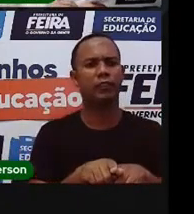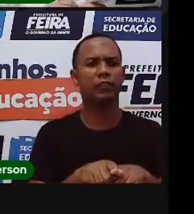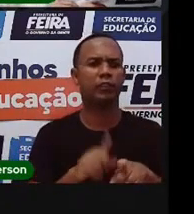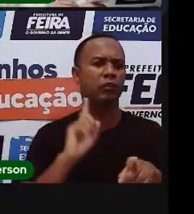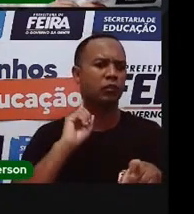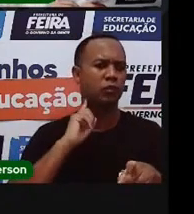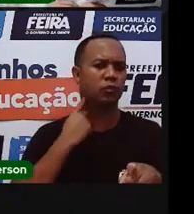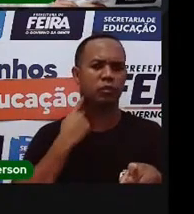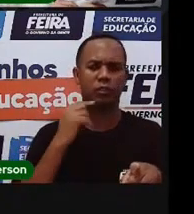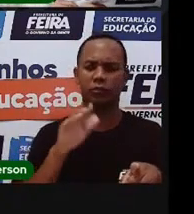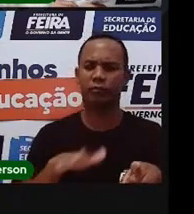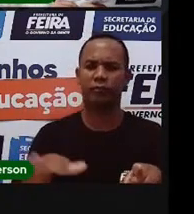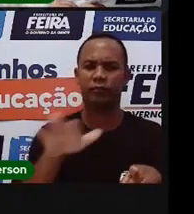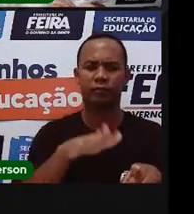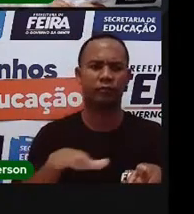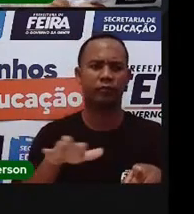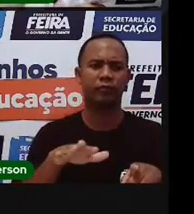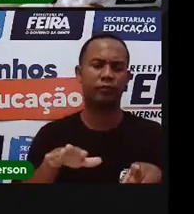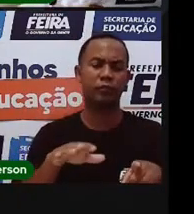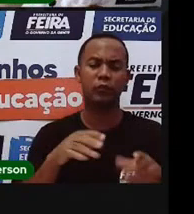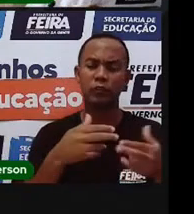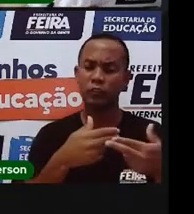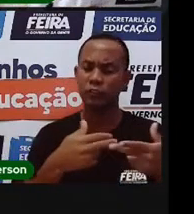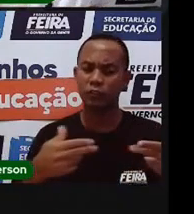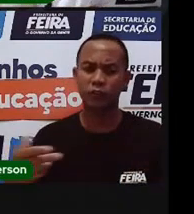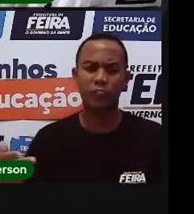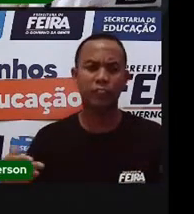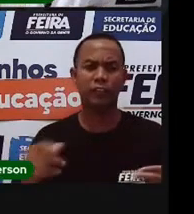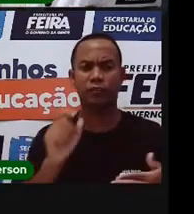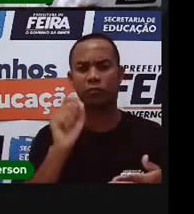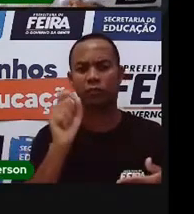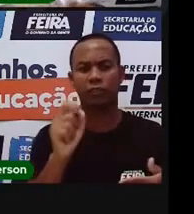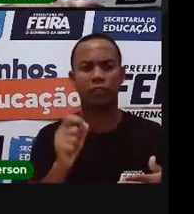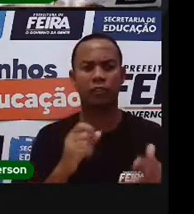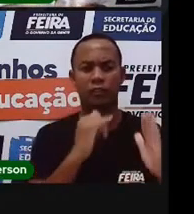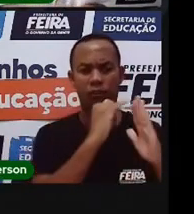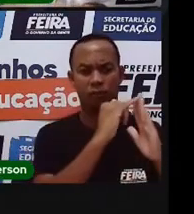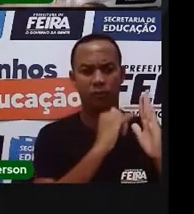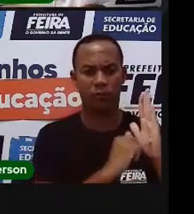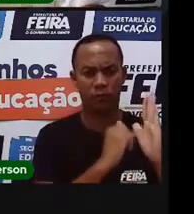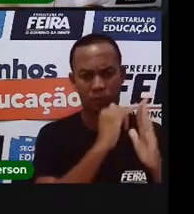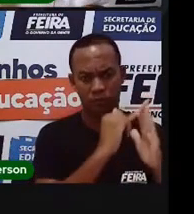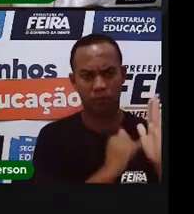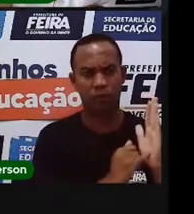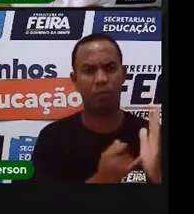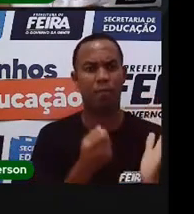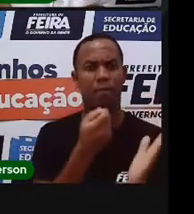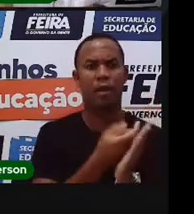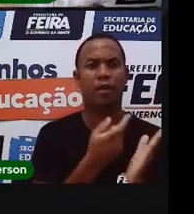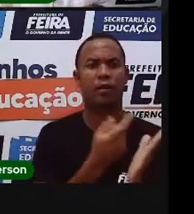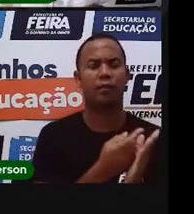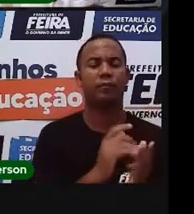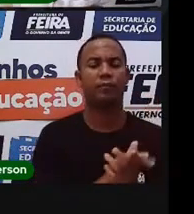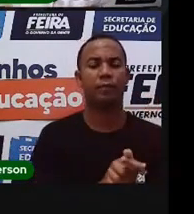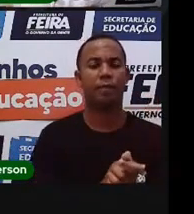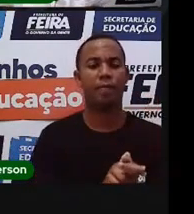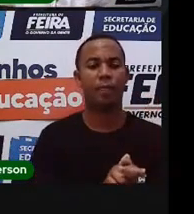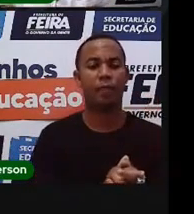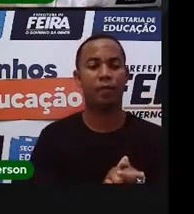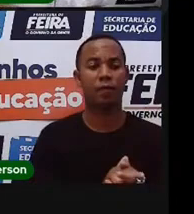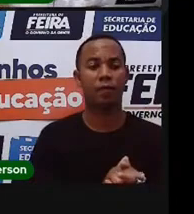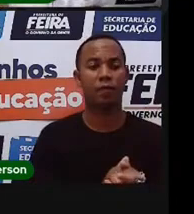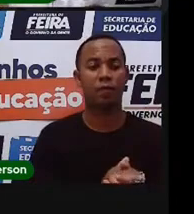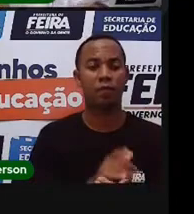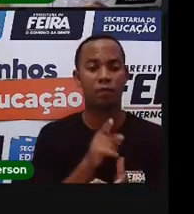esgoto na conta de água. Então, são vários os impostos. Inclusive, quem acompanha os pais,